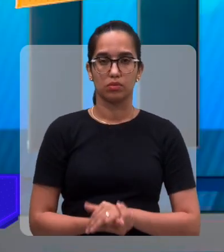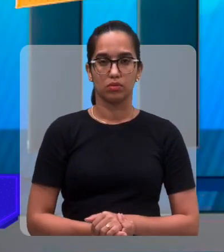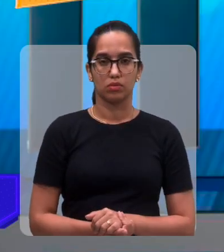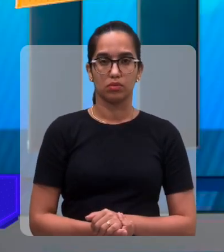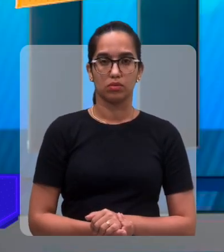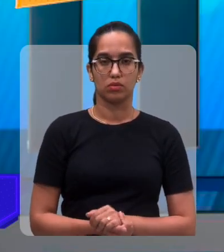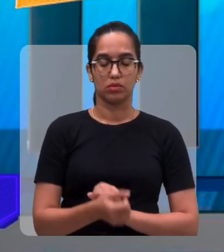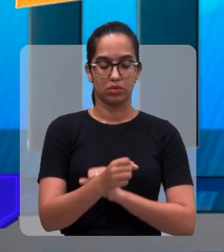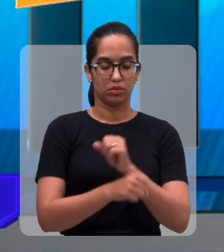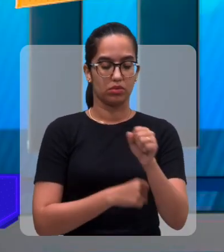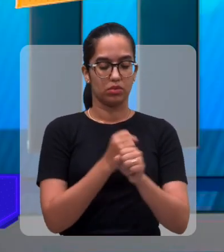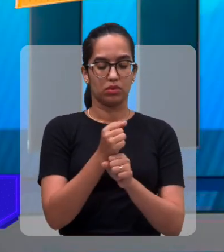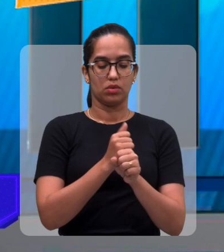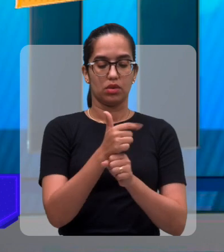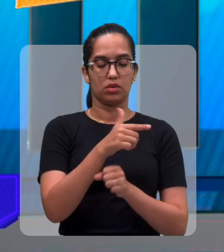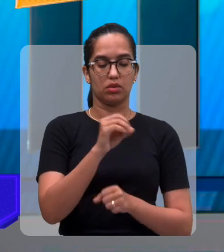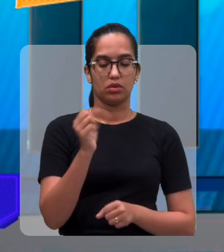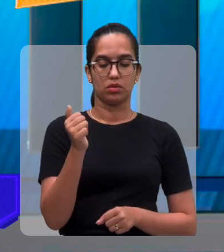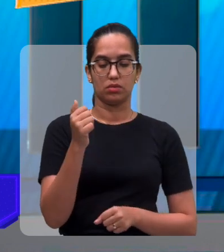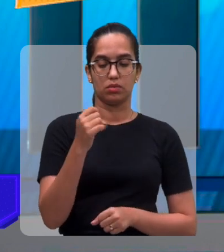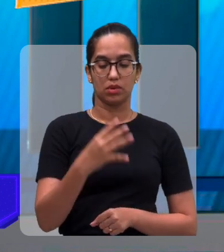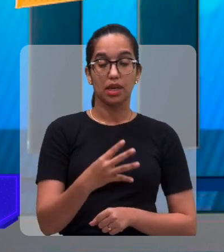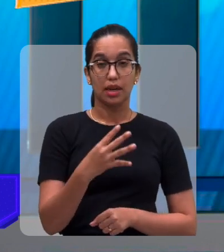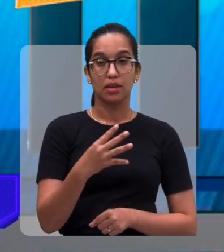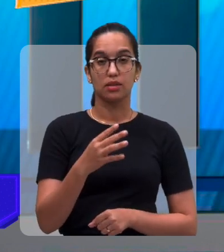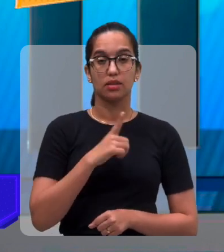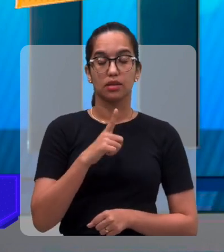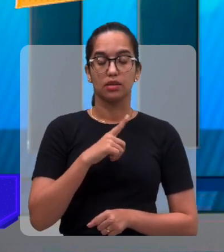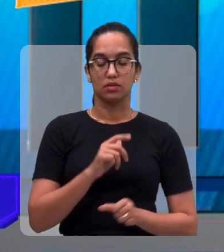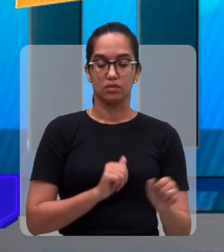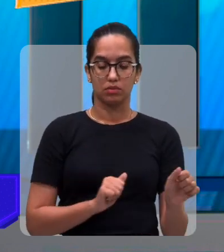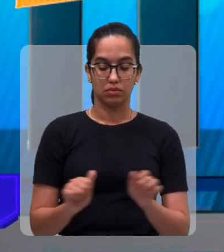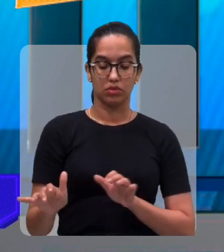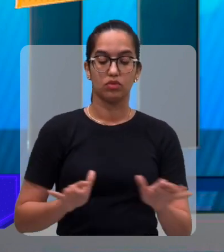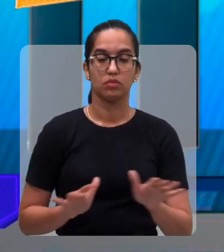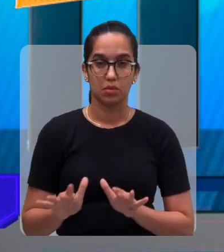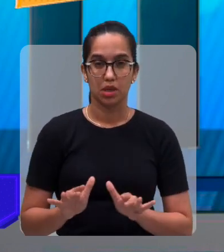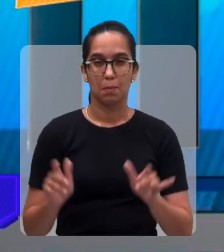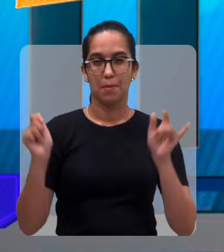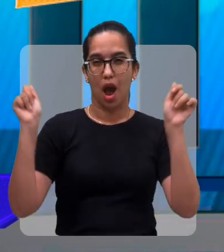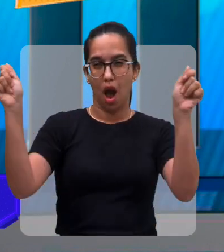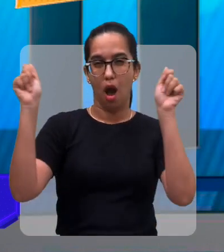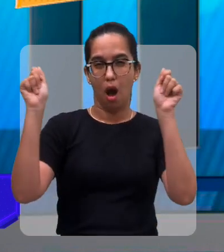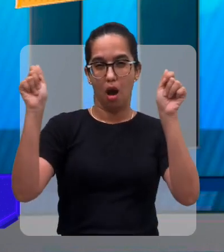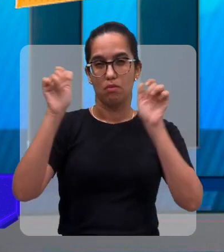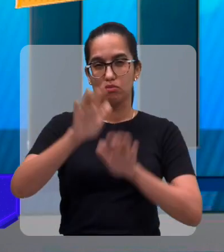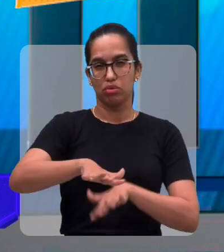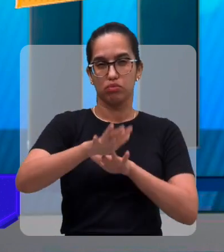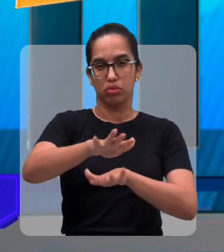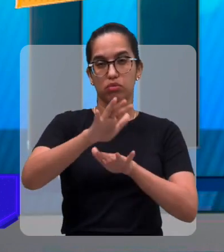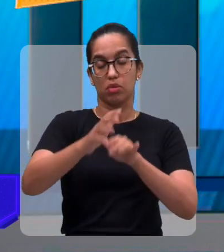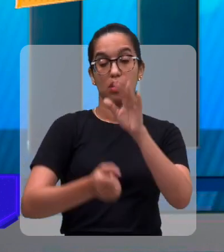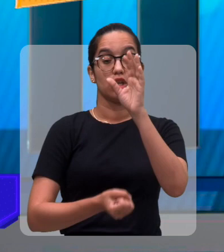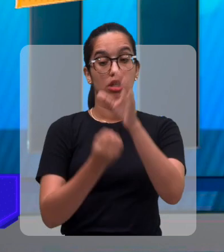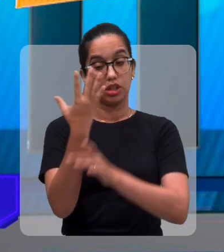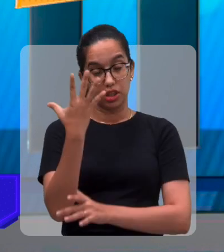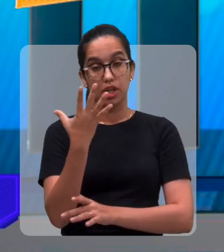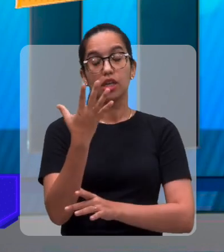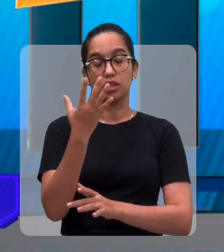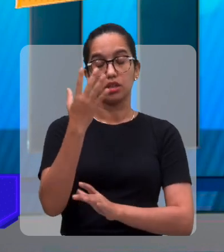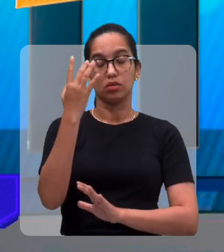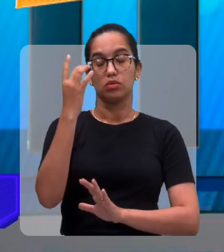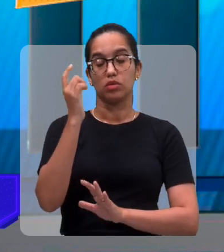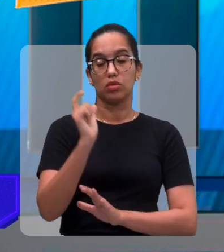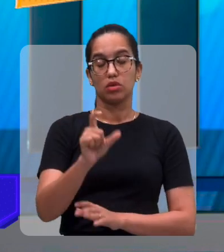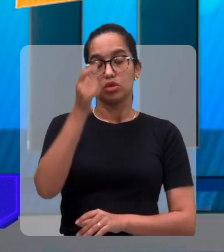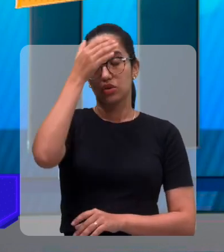2014, houve uma manifestação e houve uma necessidade dessa criação do Passo Livre, né? E